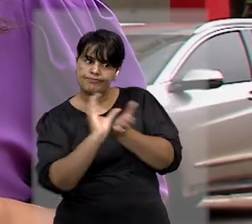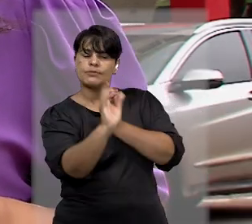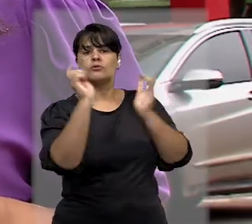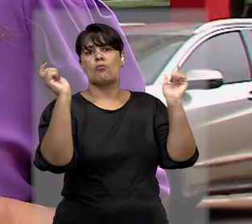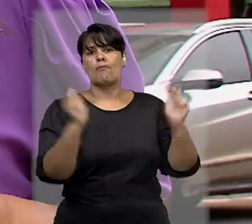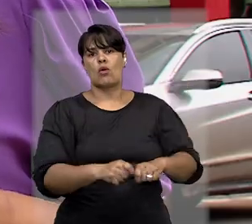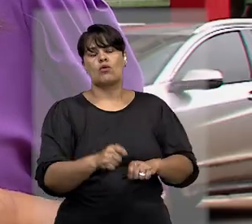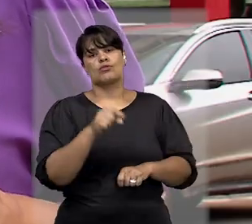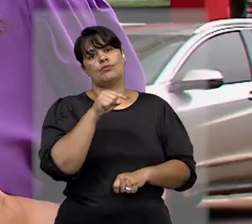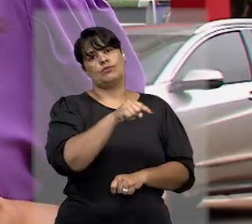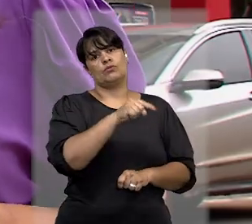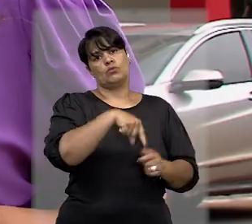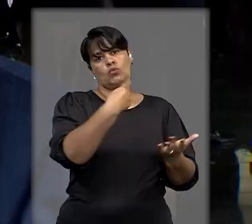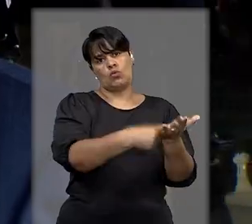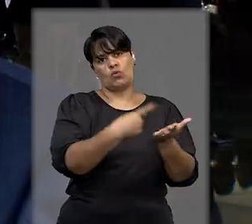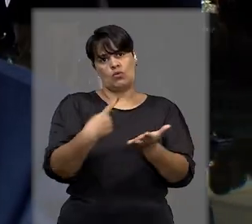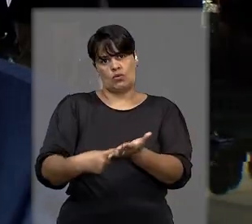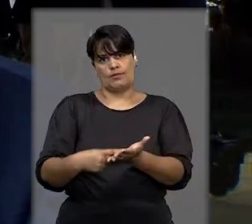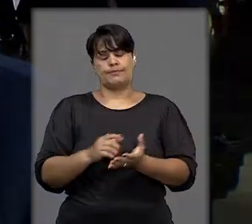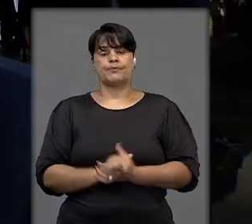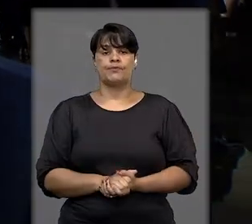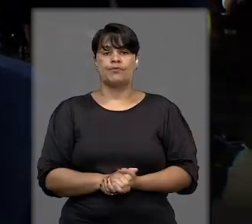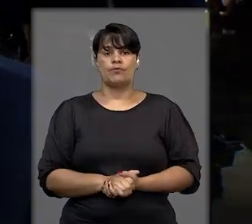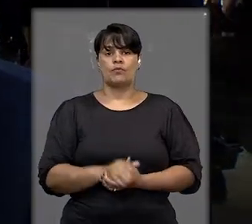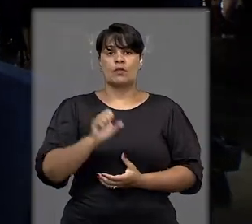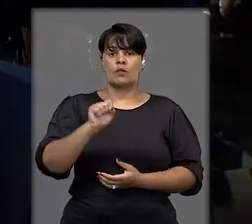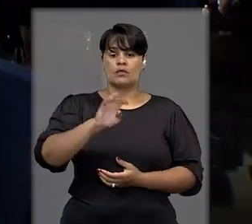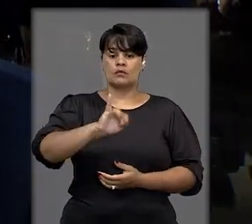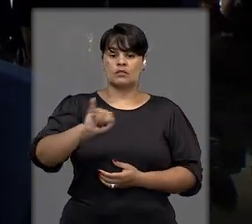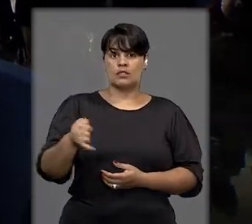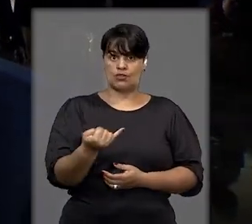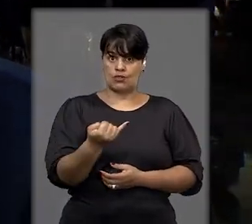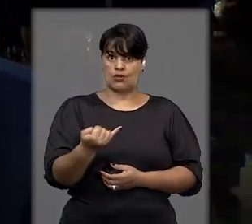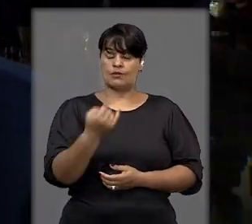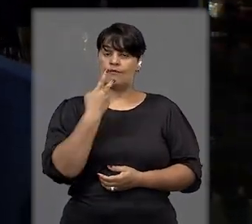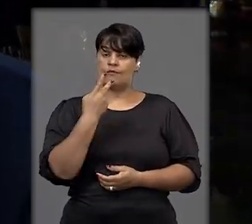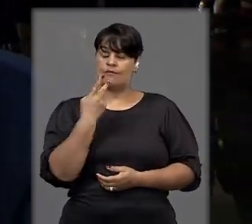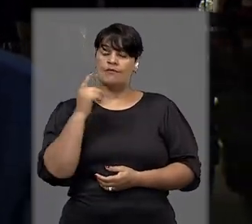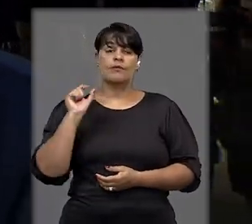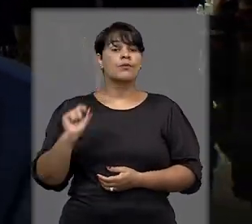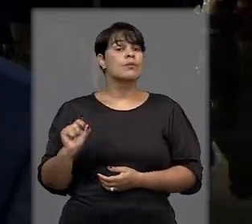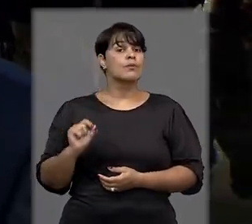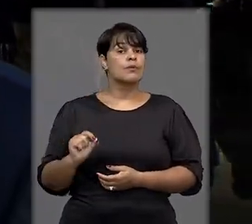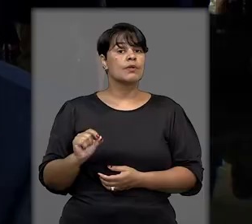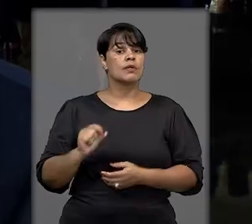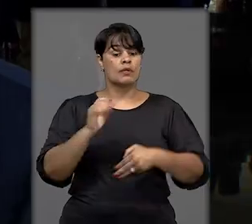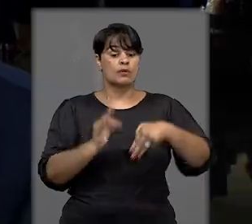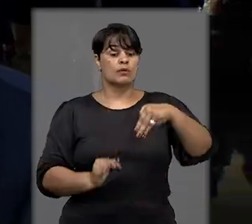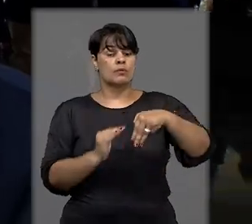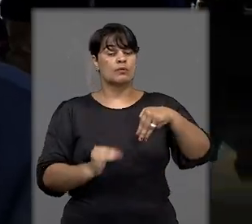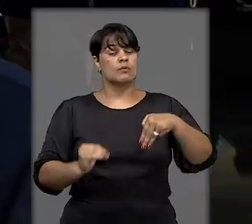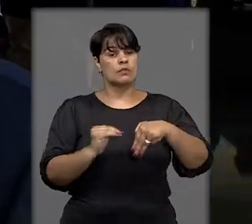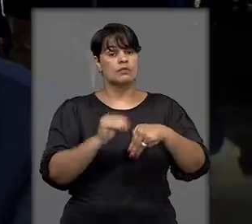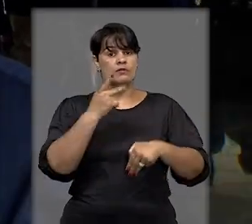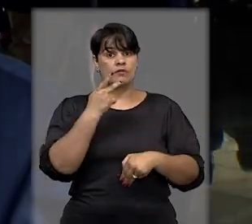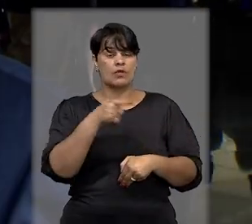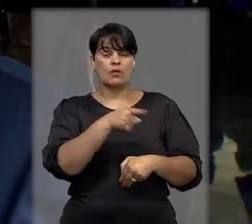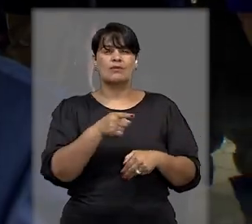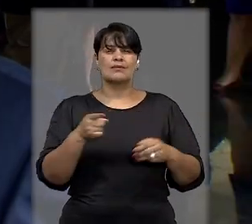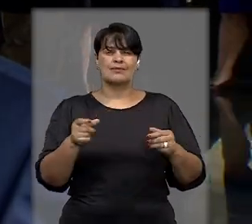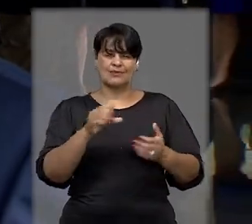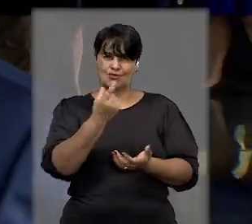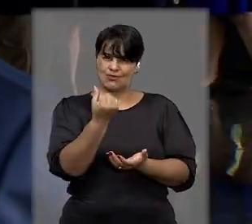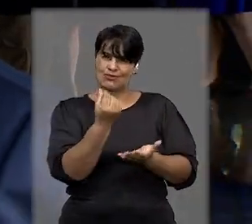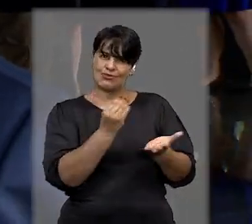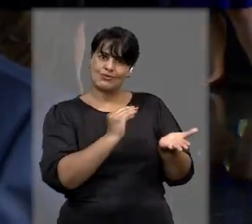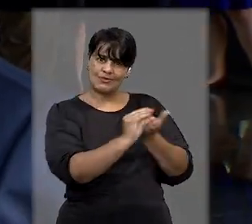compensação prevista no acordo. No STJ, o ministro considerou, entre outros fundamentos, a possibilidade de que a reversão dos valores